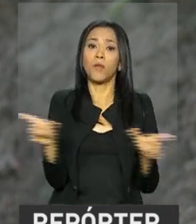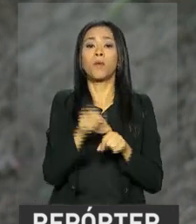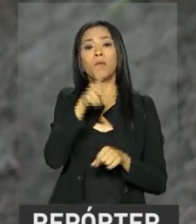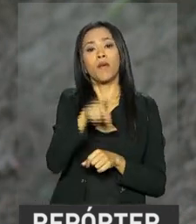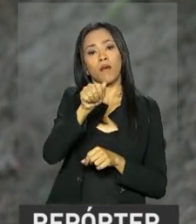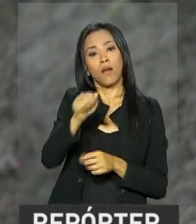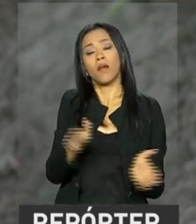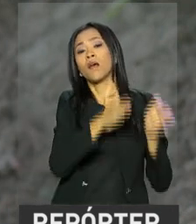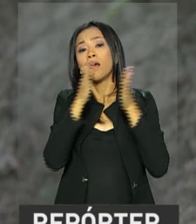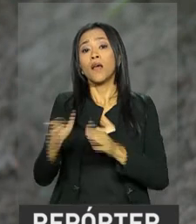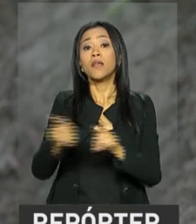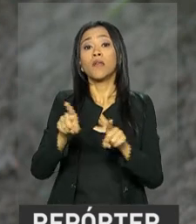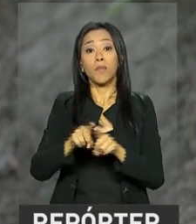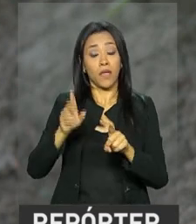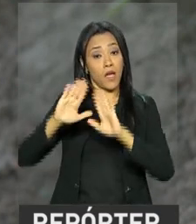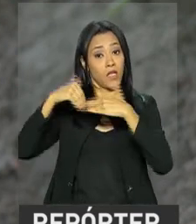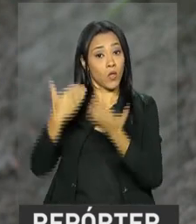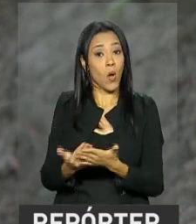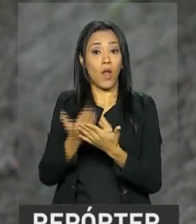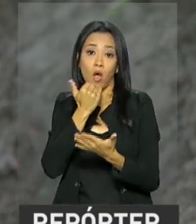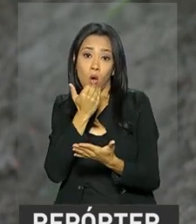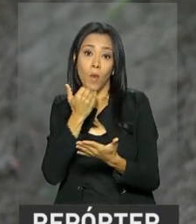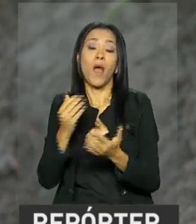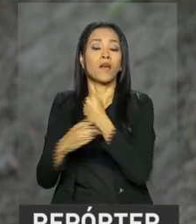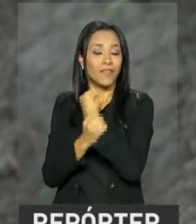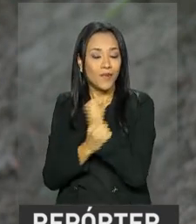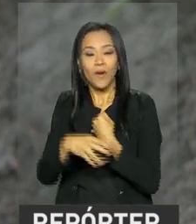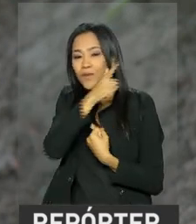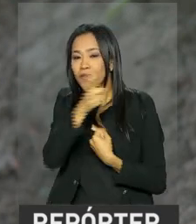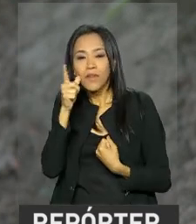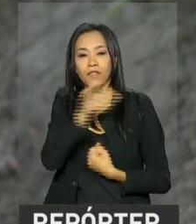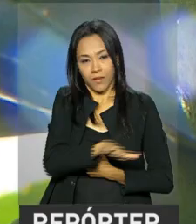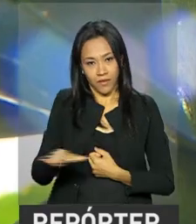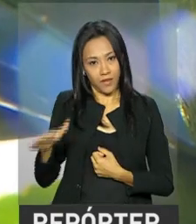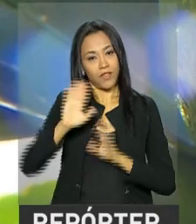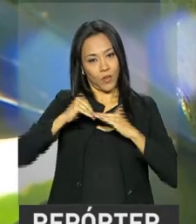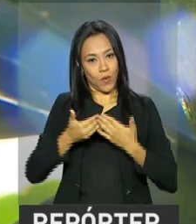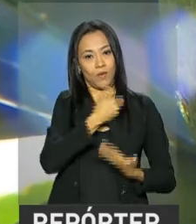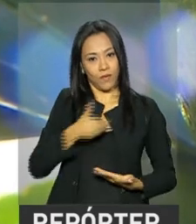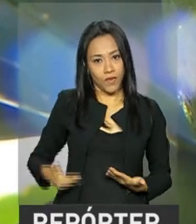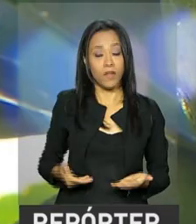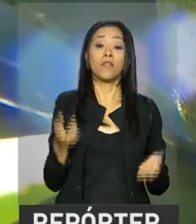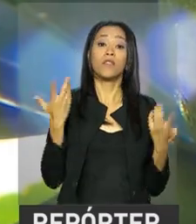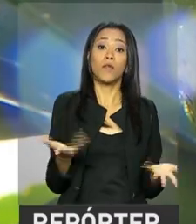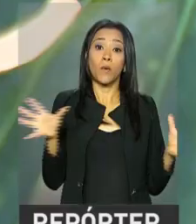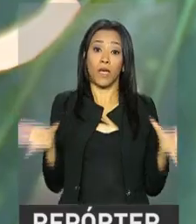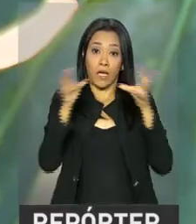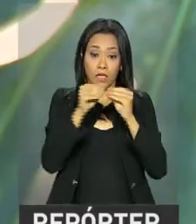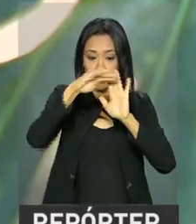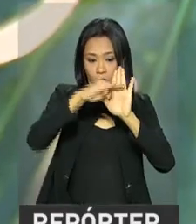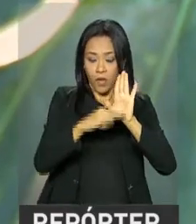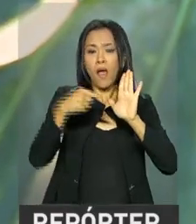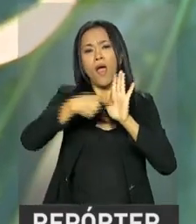e pelo Programa de Alimentação Escolar, que garante a merenda das crianças em escolas públicas. Juntos, os programas do governo federal